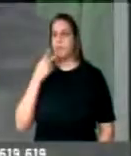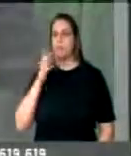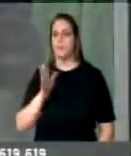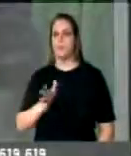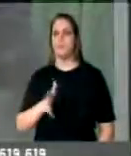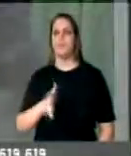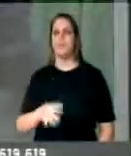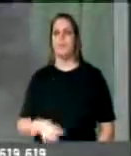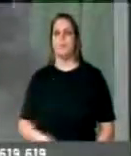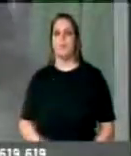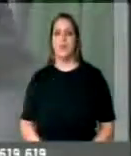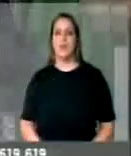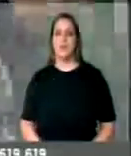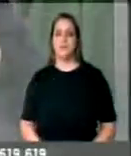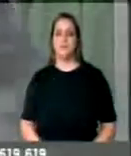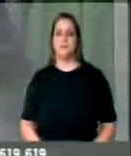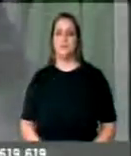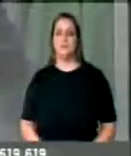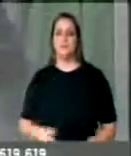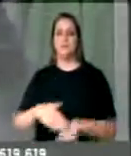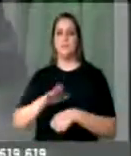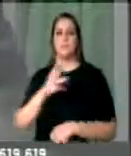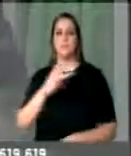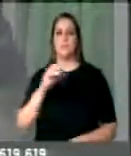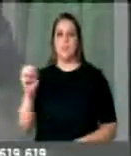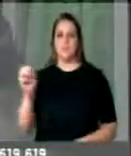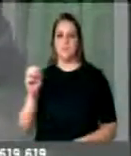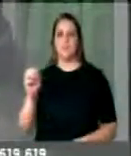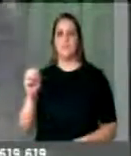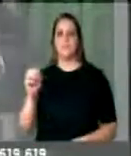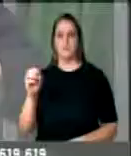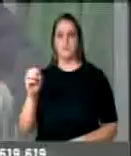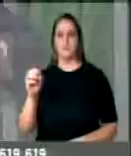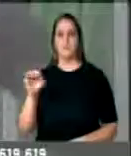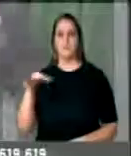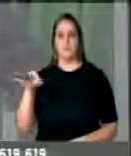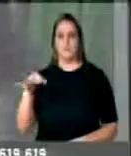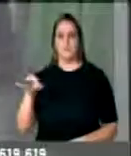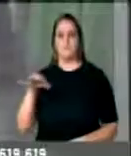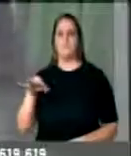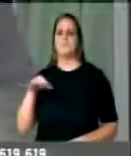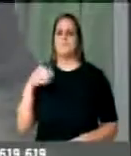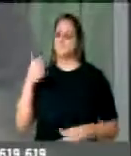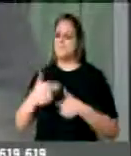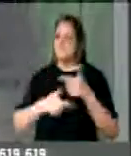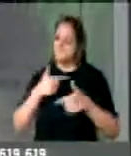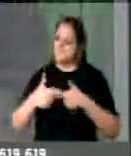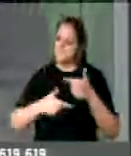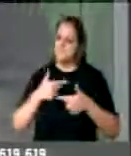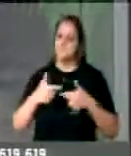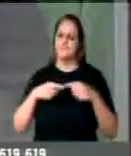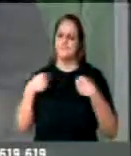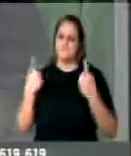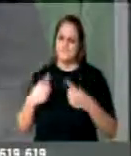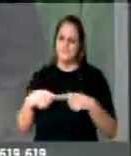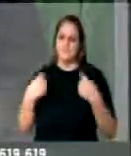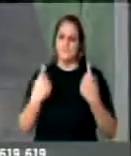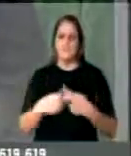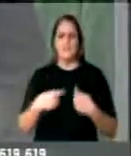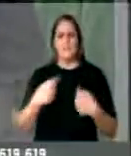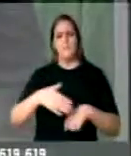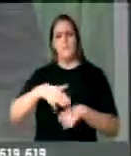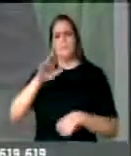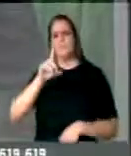páginas. É um trabalho intenso. Reunimos e ouvimos nesta casa mais de 100 expositores